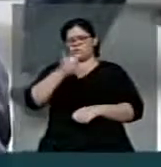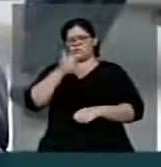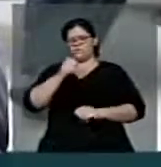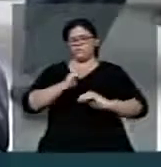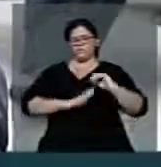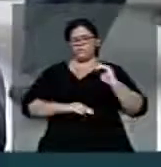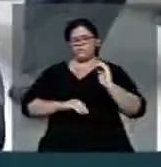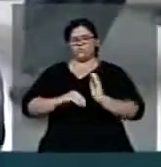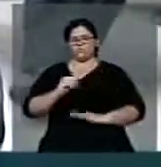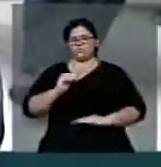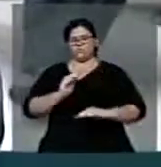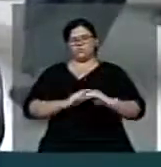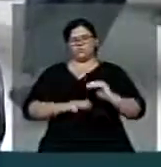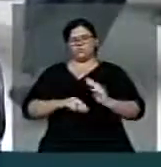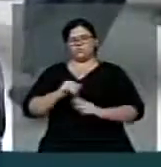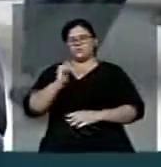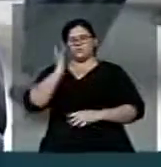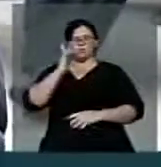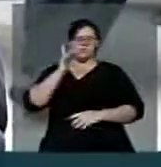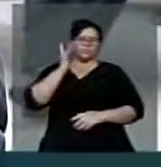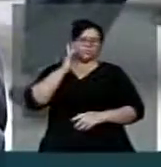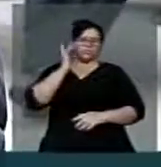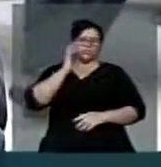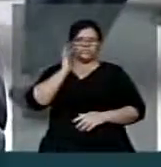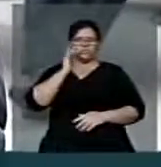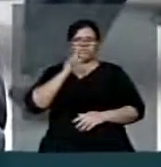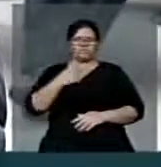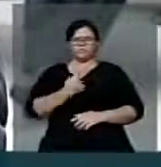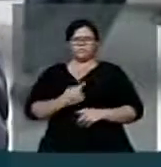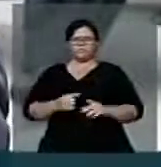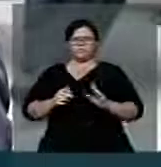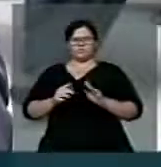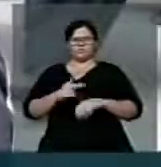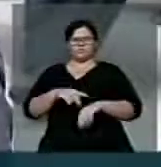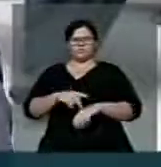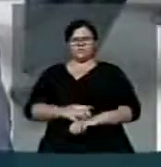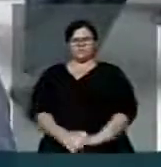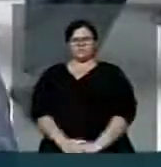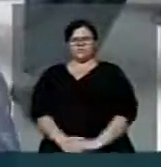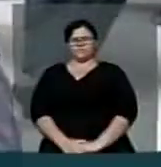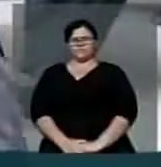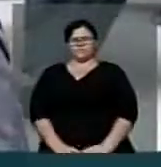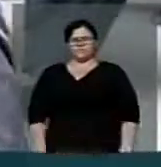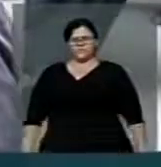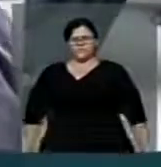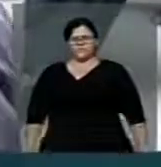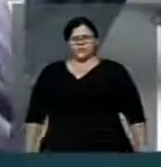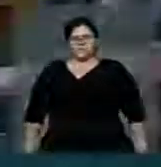têm deixado muitas interrogações em muitas famílias em nosso país. Muito obrigado, Sr. Presidente. Presidente.